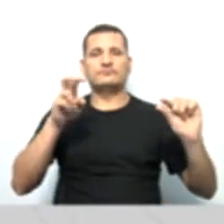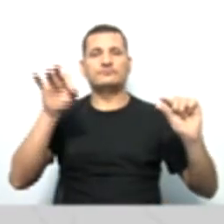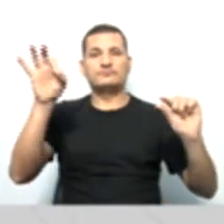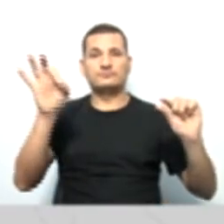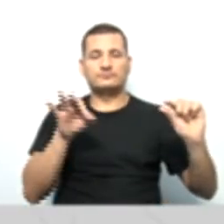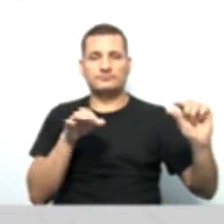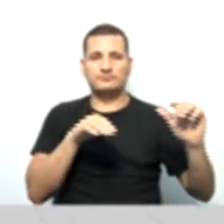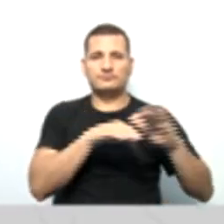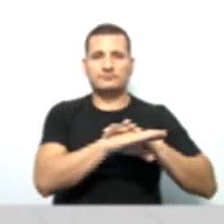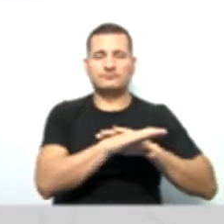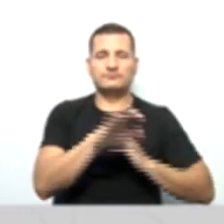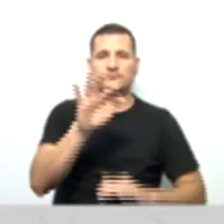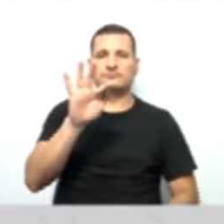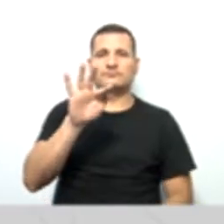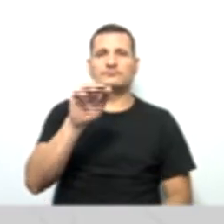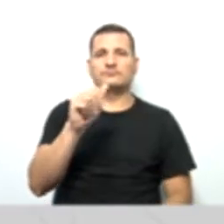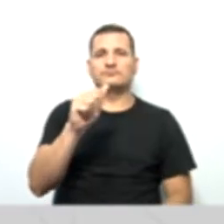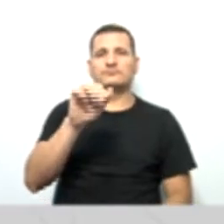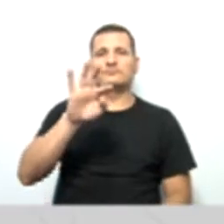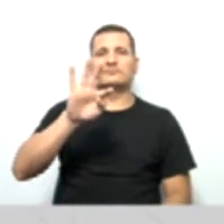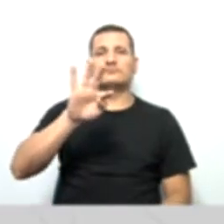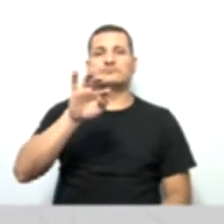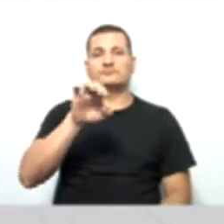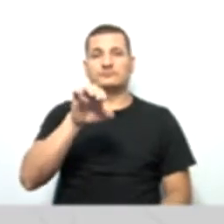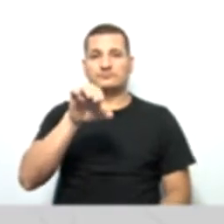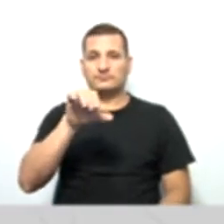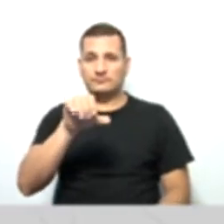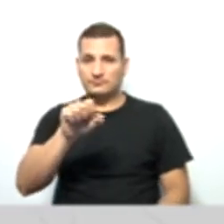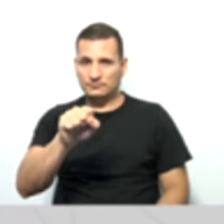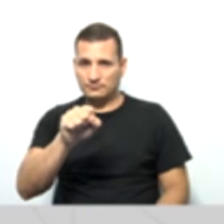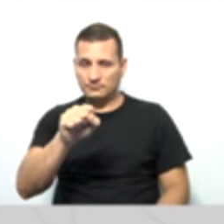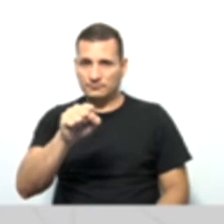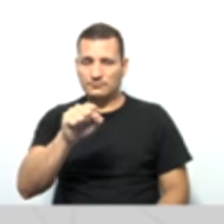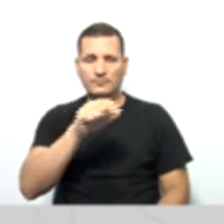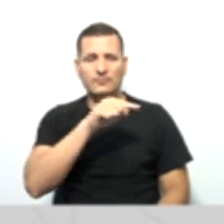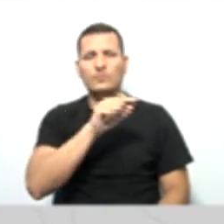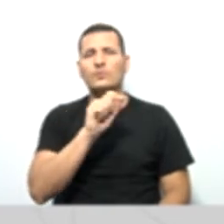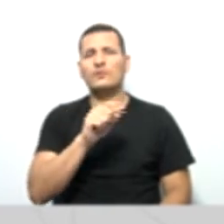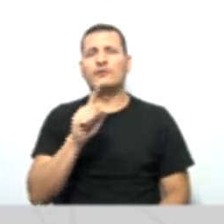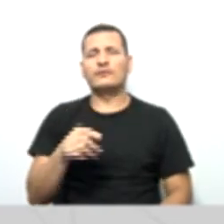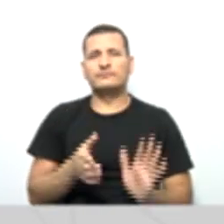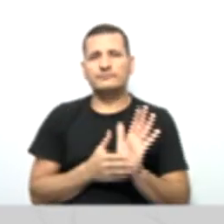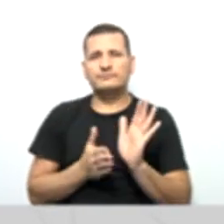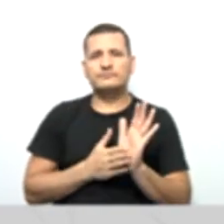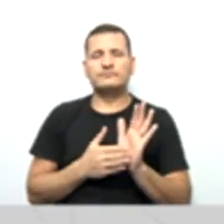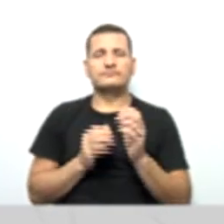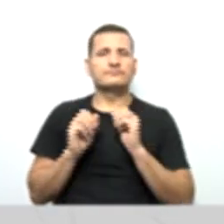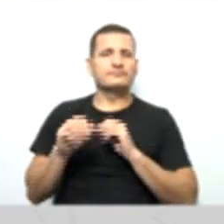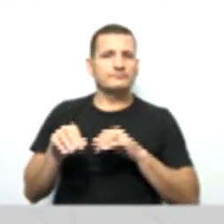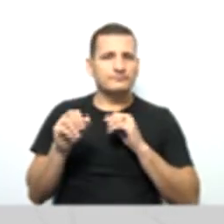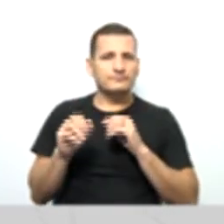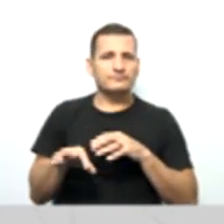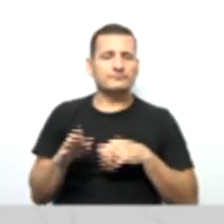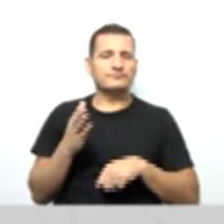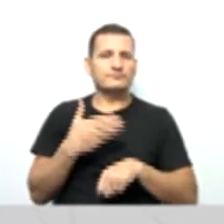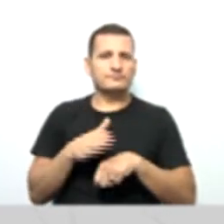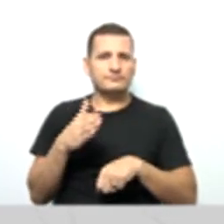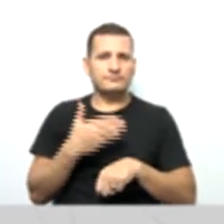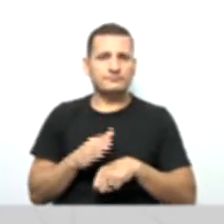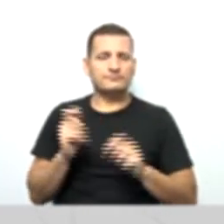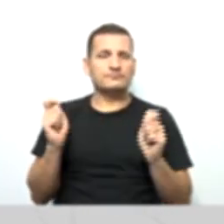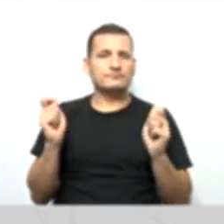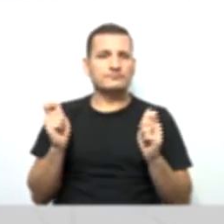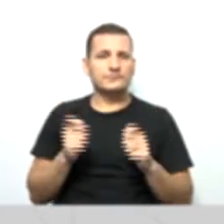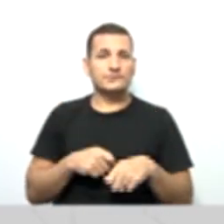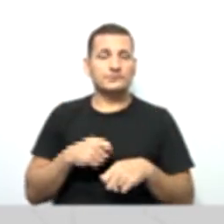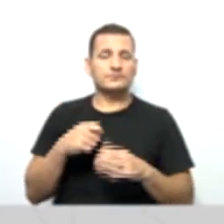Ao FATIS. Para quê? Para que haja educação, haja treinamento, capacitação aos cooperados